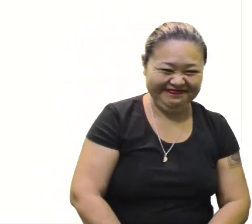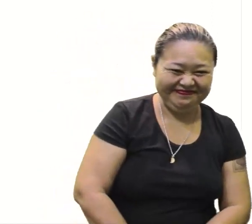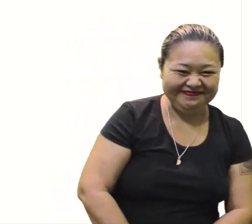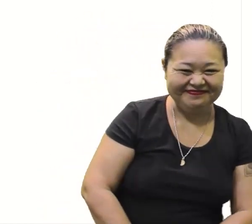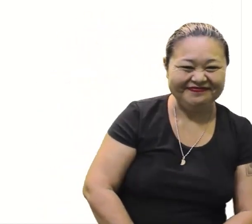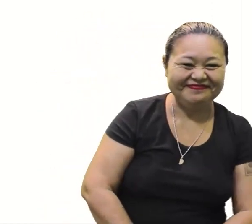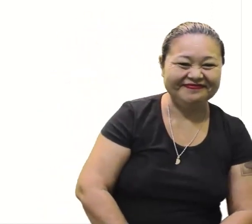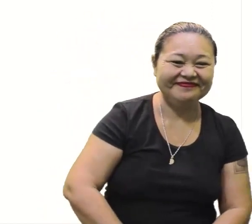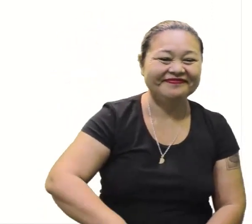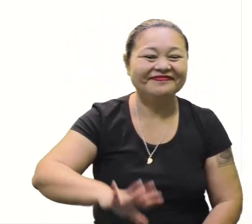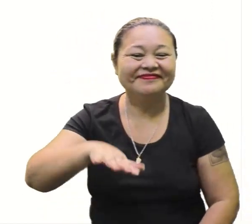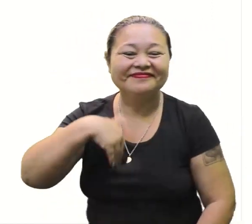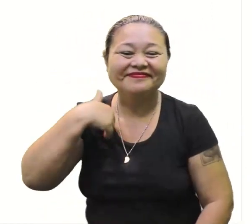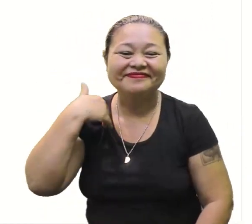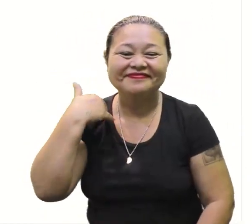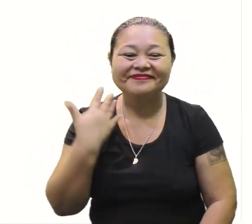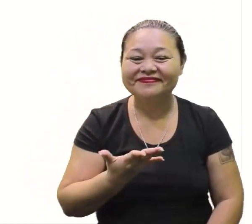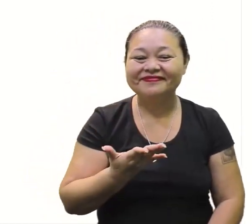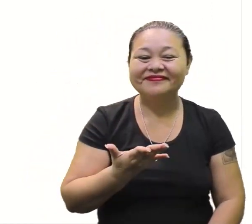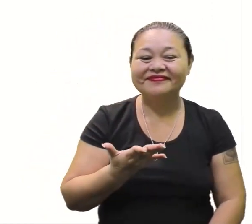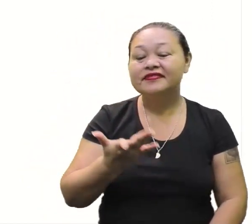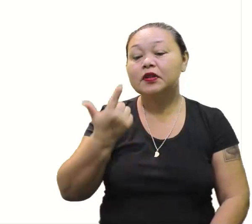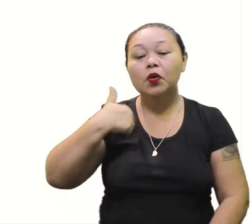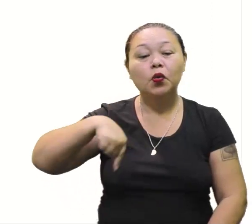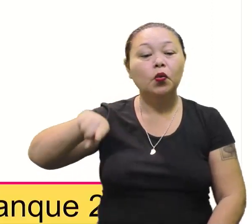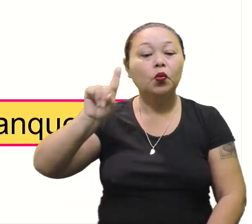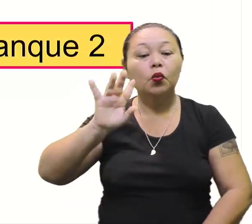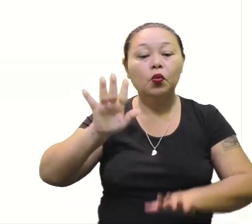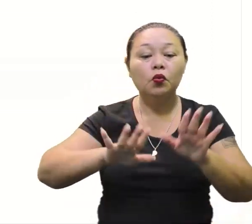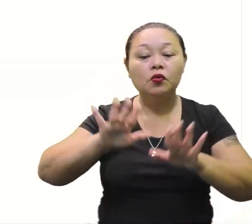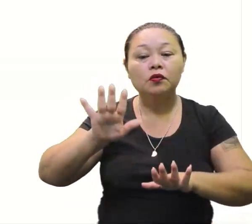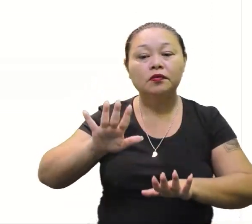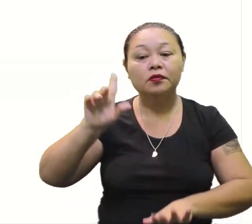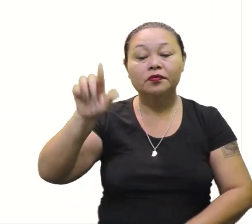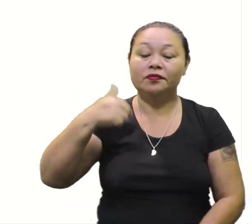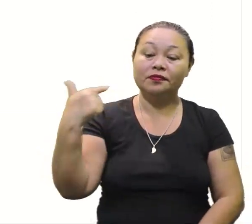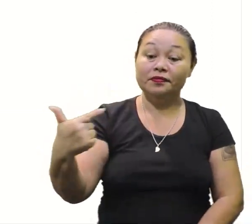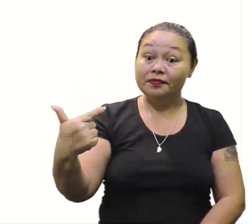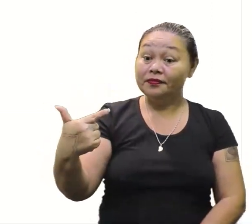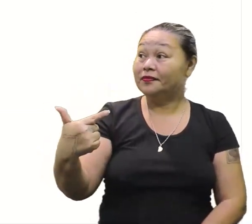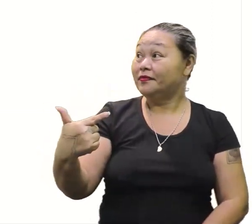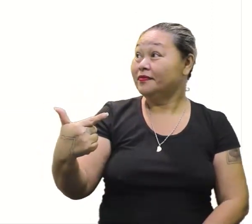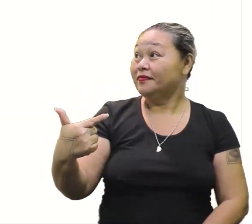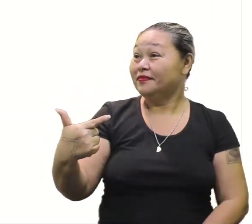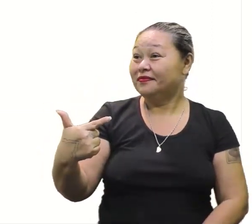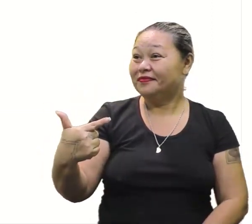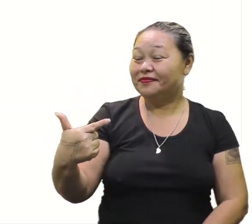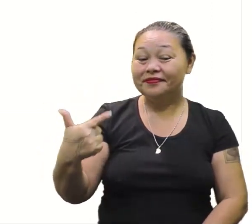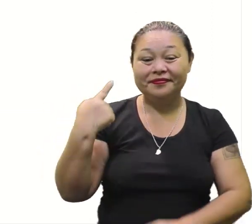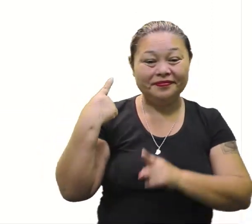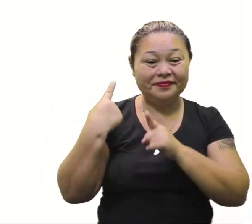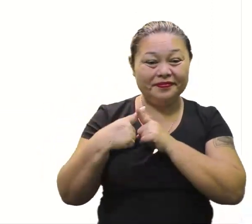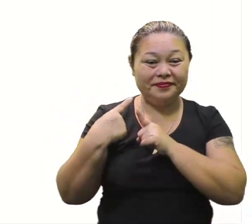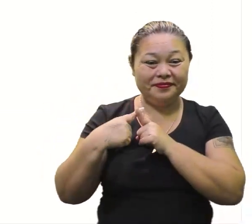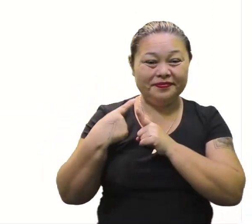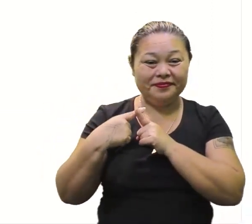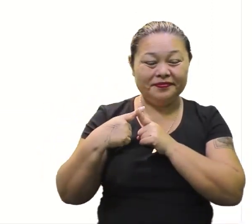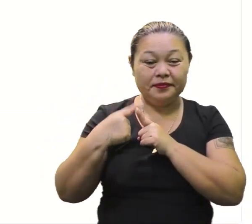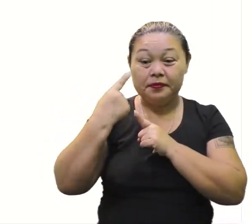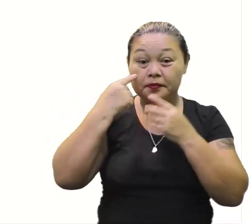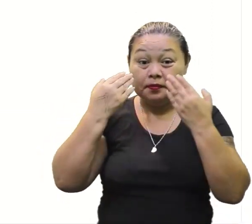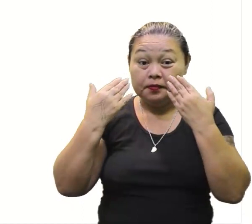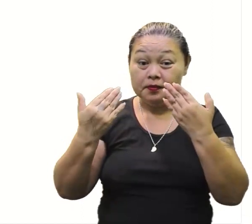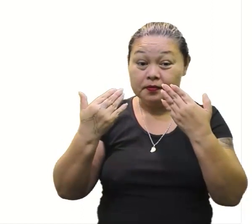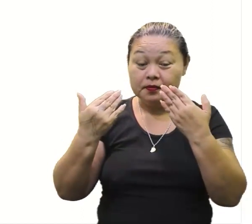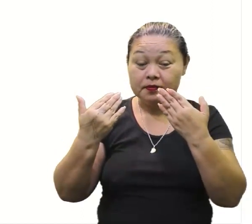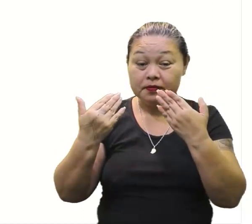Gente, qual tanque enche primeiro? É o tanque dois. Por quê? Olha,